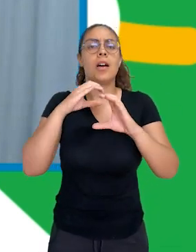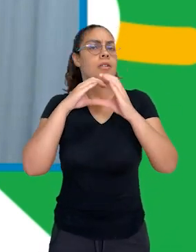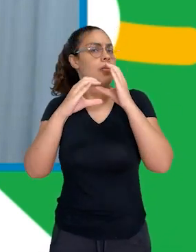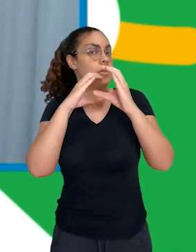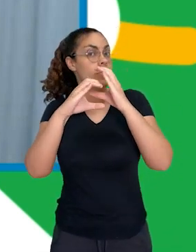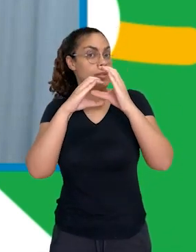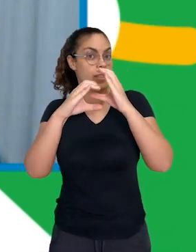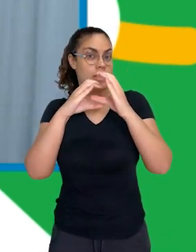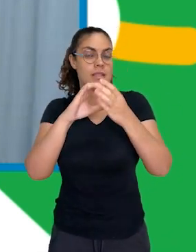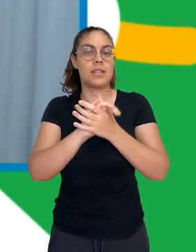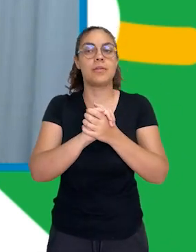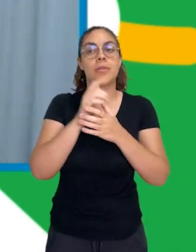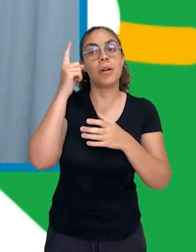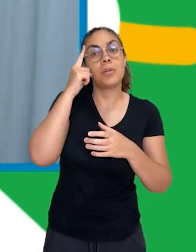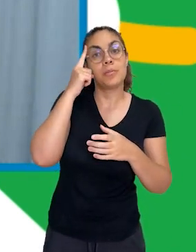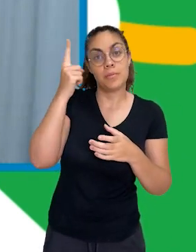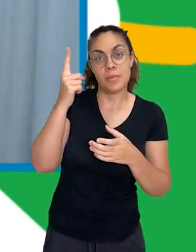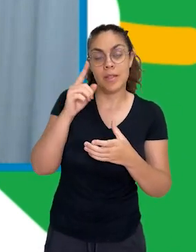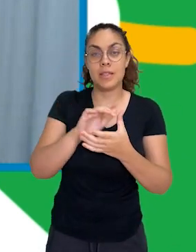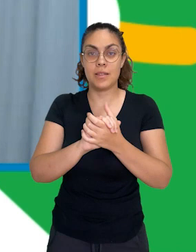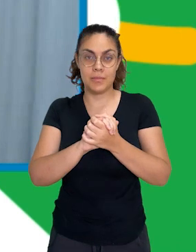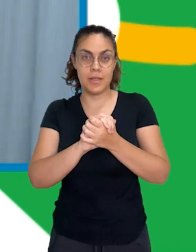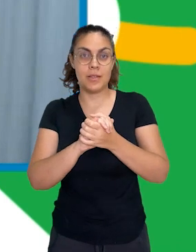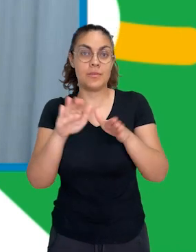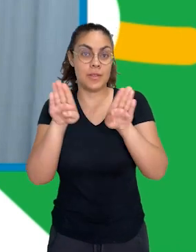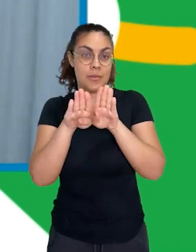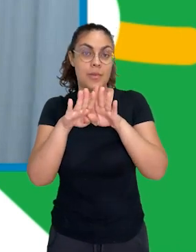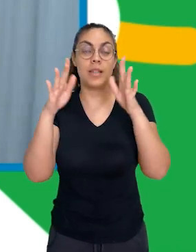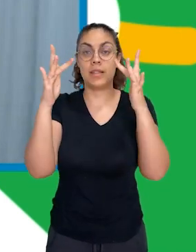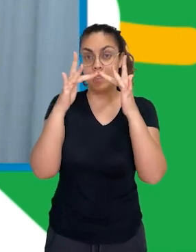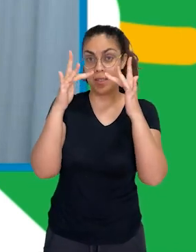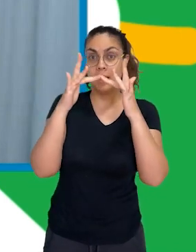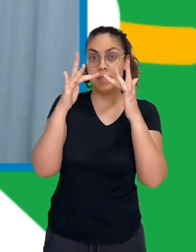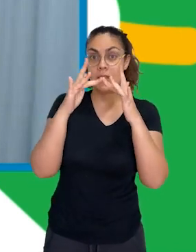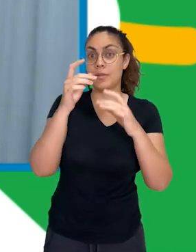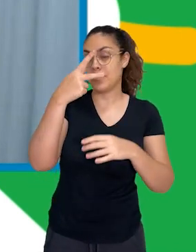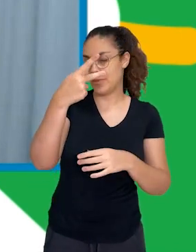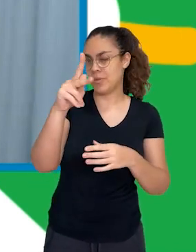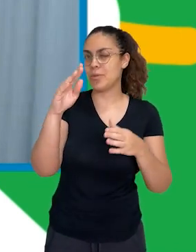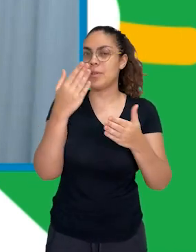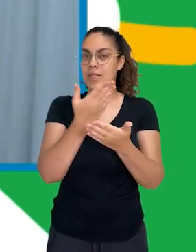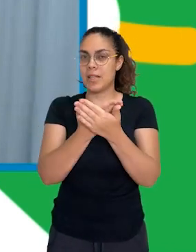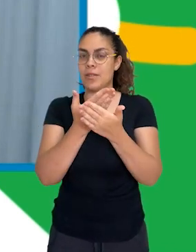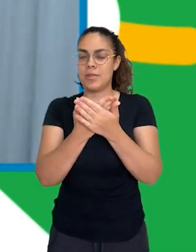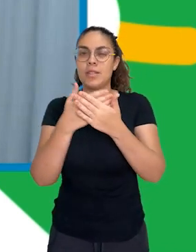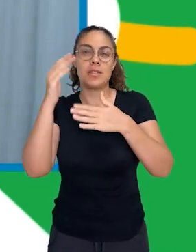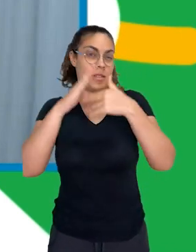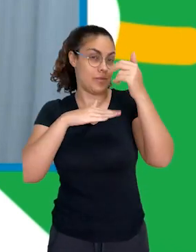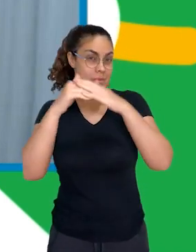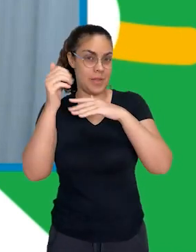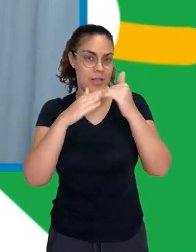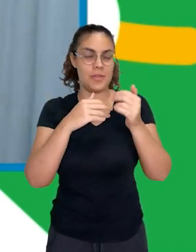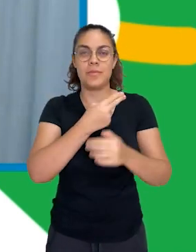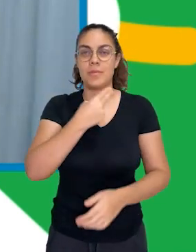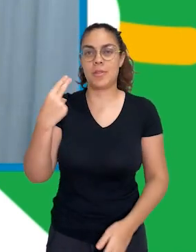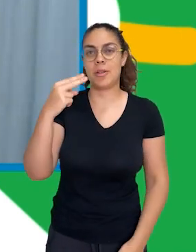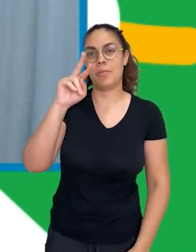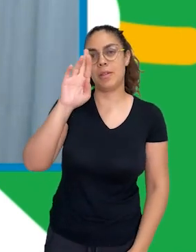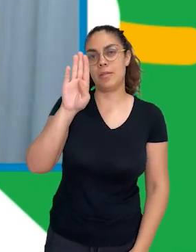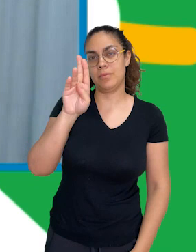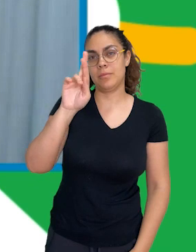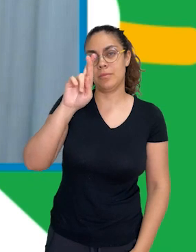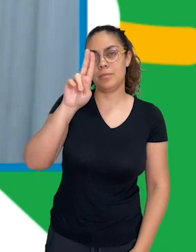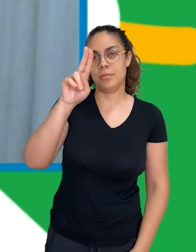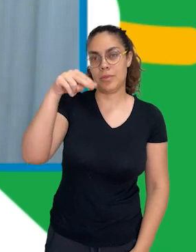comunicação, o raciocínio lógico e a interação social para que suas aulas fiquem mais dinâmicas e engajadoras. Meu nome é